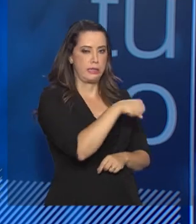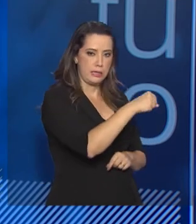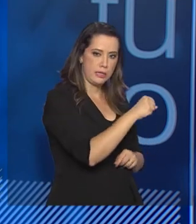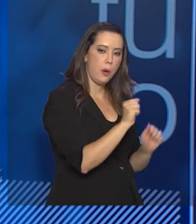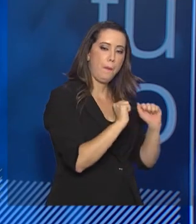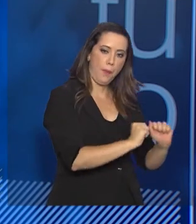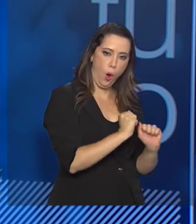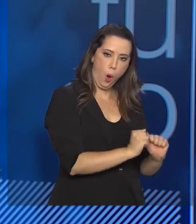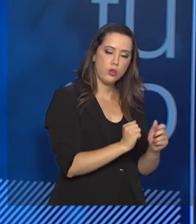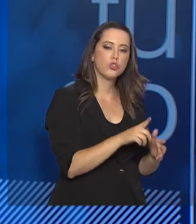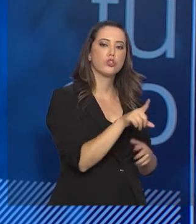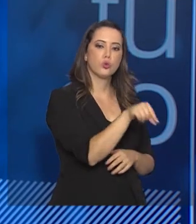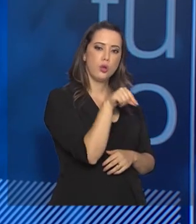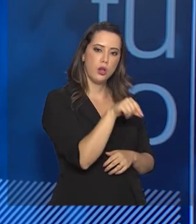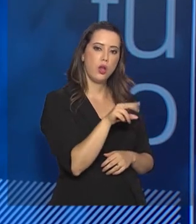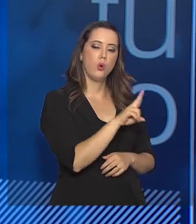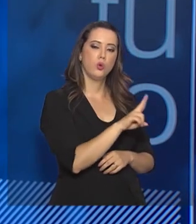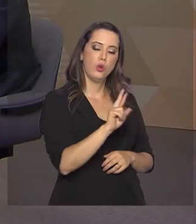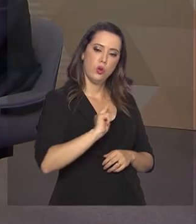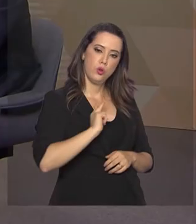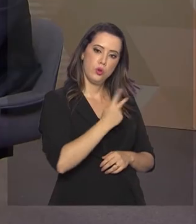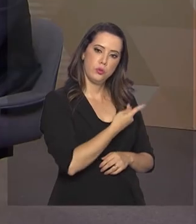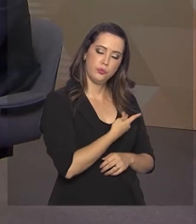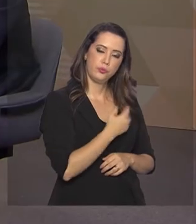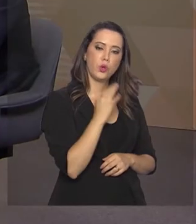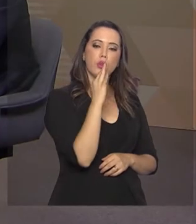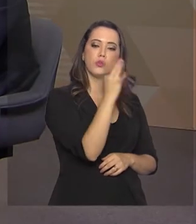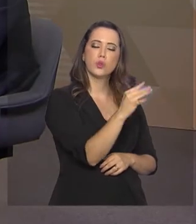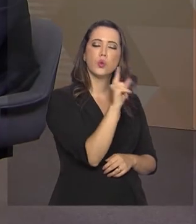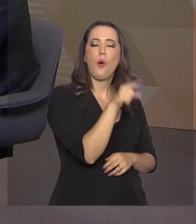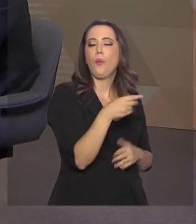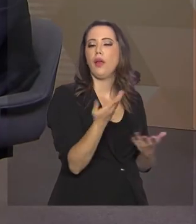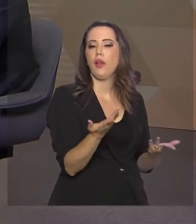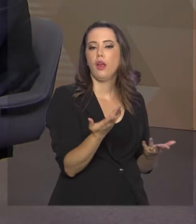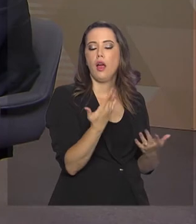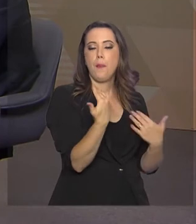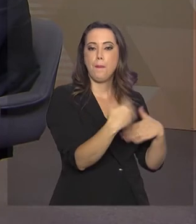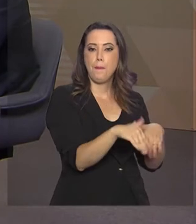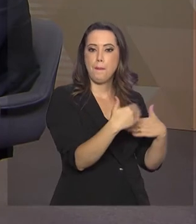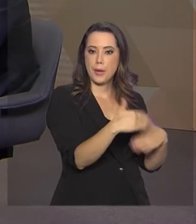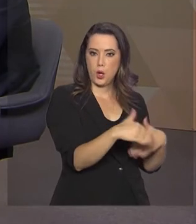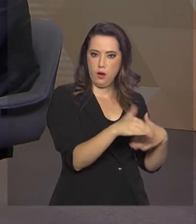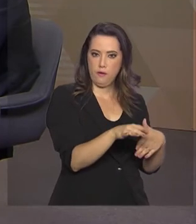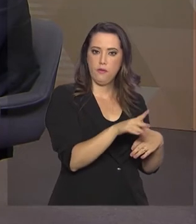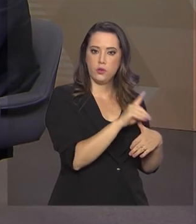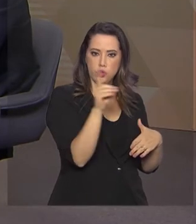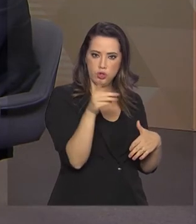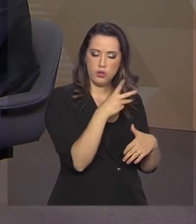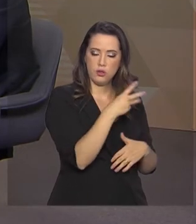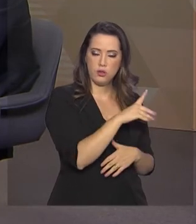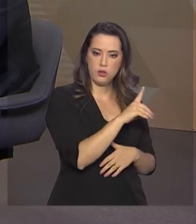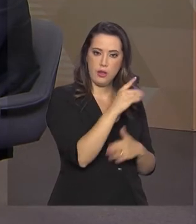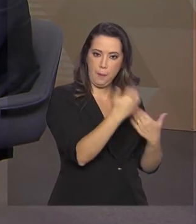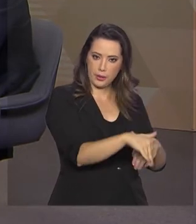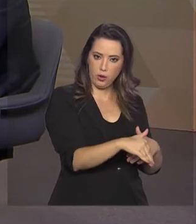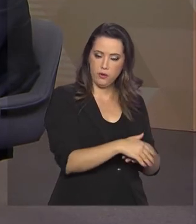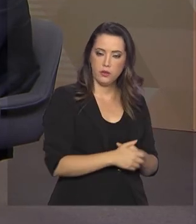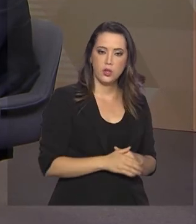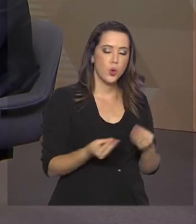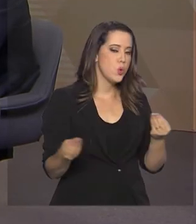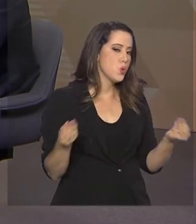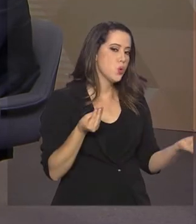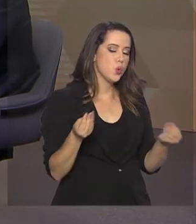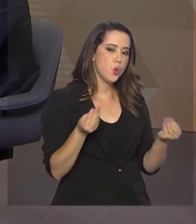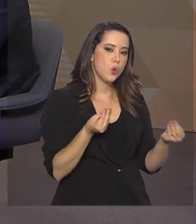a sua prova venha com o seu nome social. A próxima etapa seria justamente a aplicação das provas, né? E aí, quando vão ser